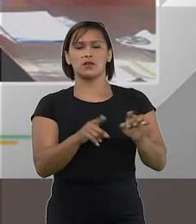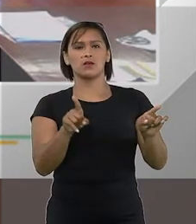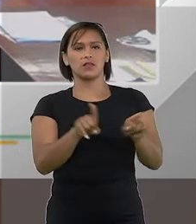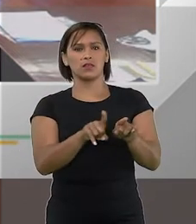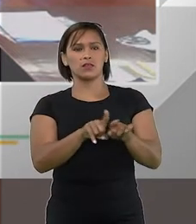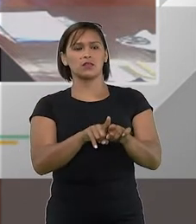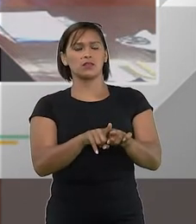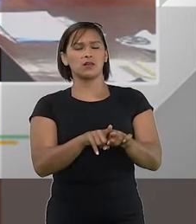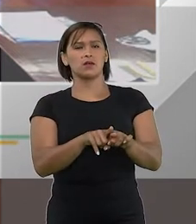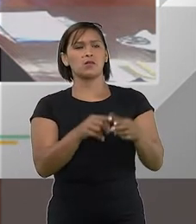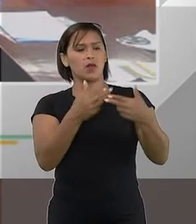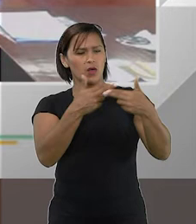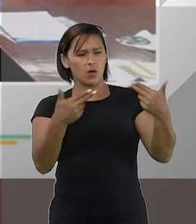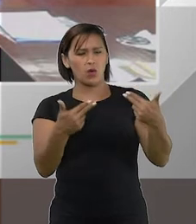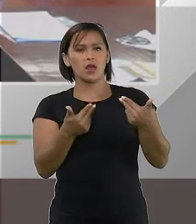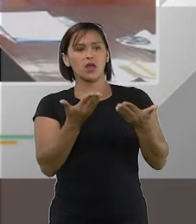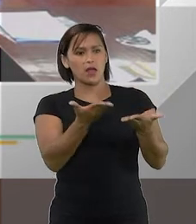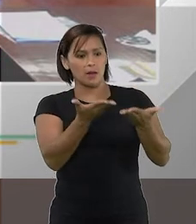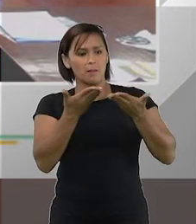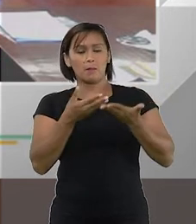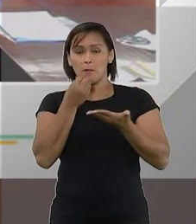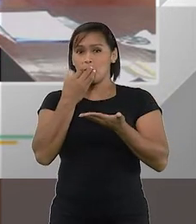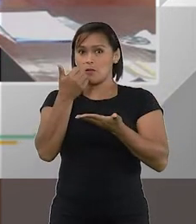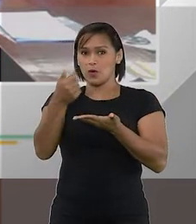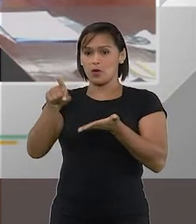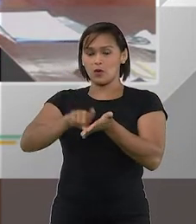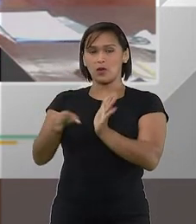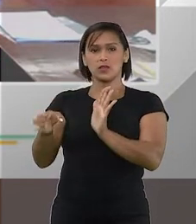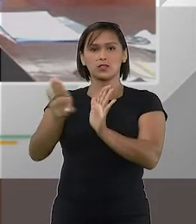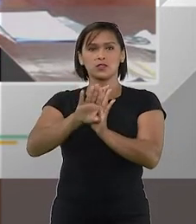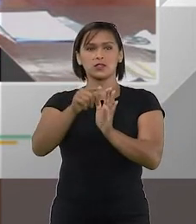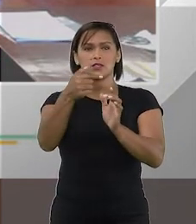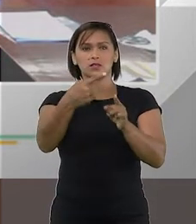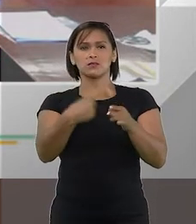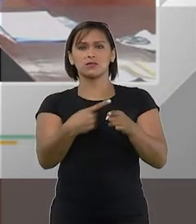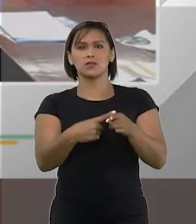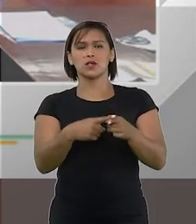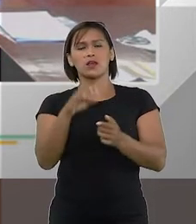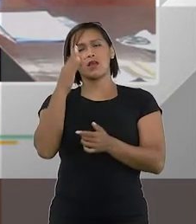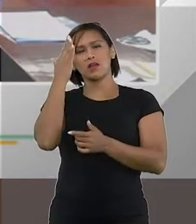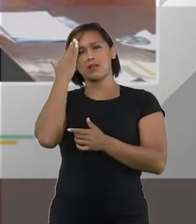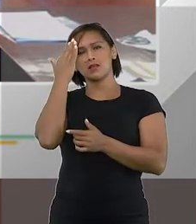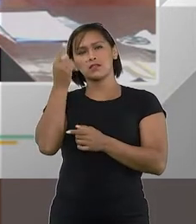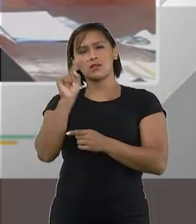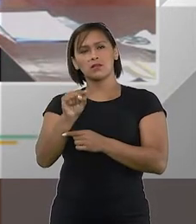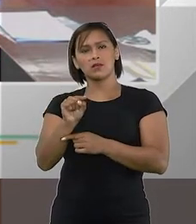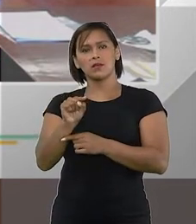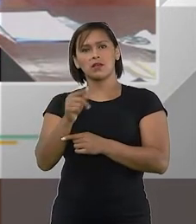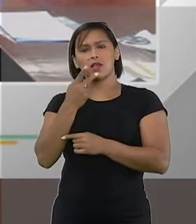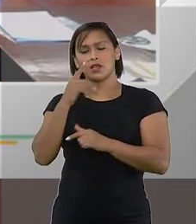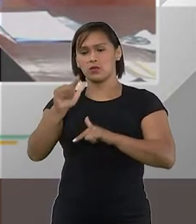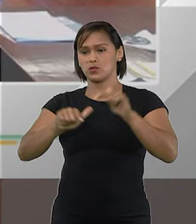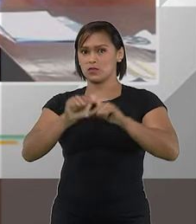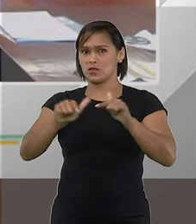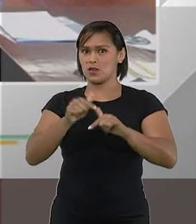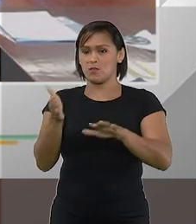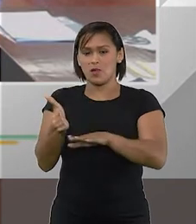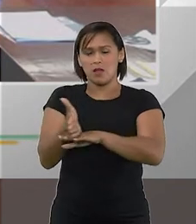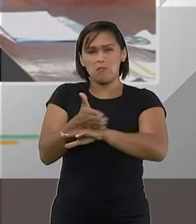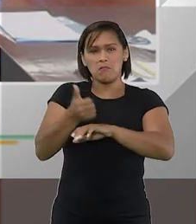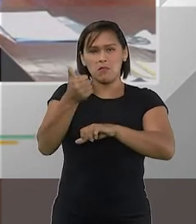isso também é uma coisa que é bem-vinda para todos nós. Nós sabemos que o trabalho